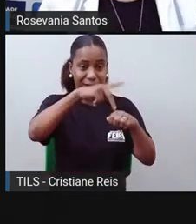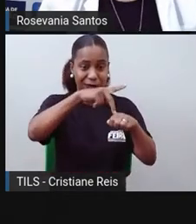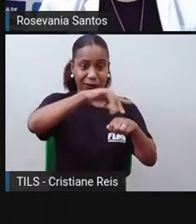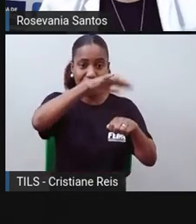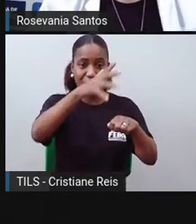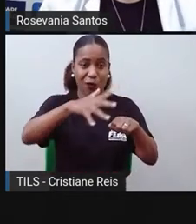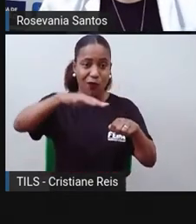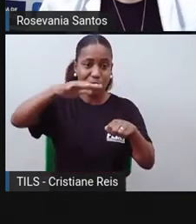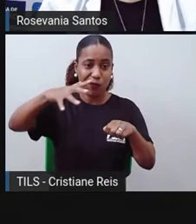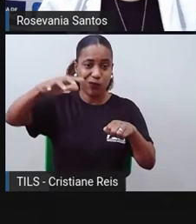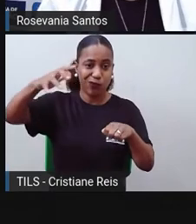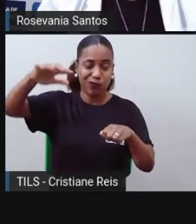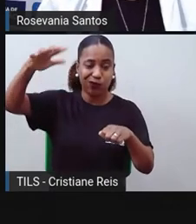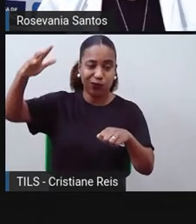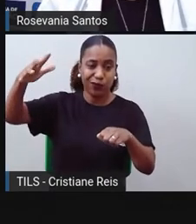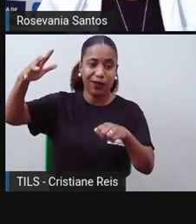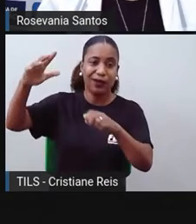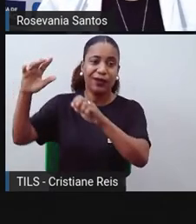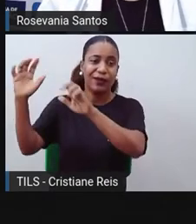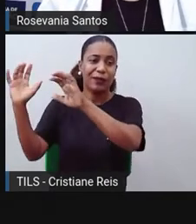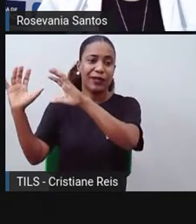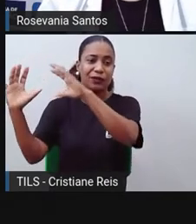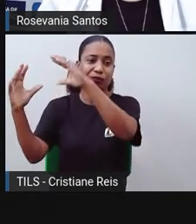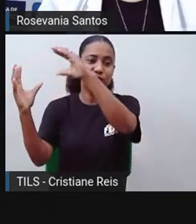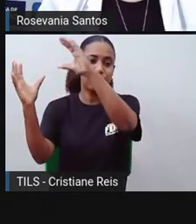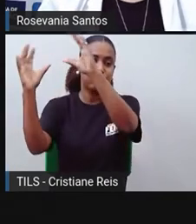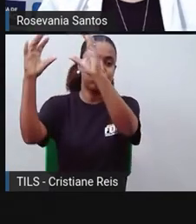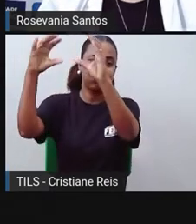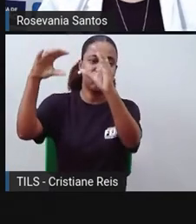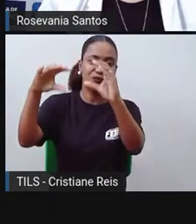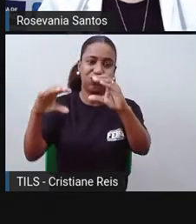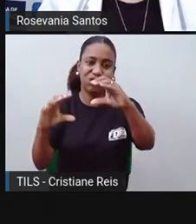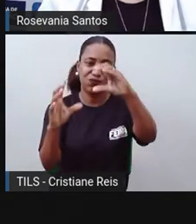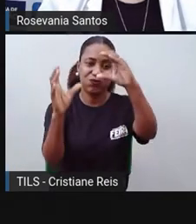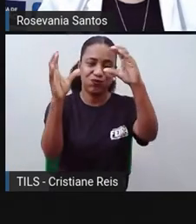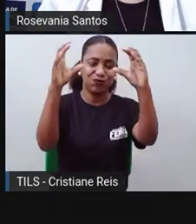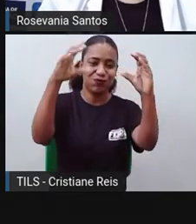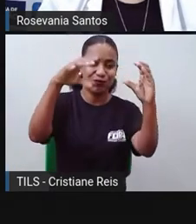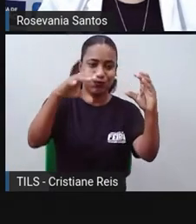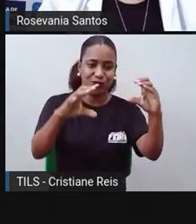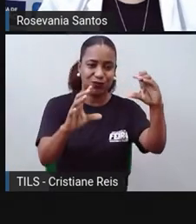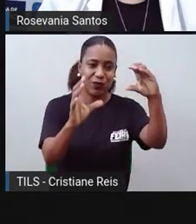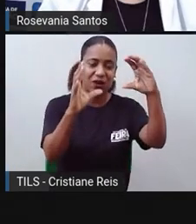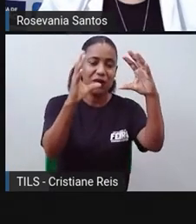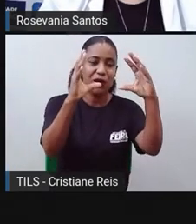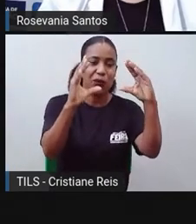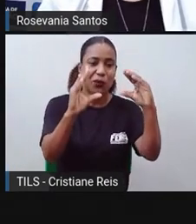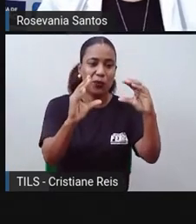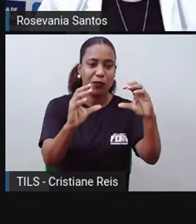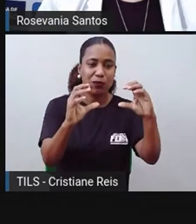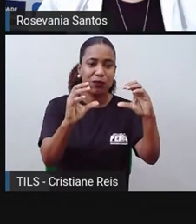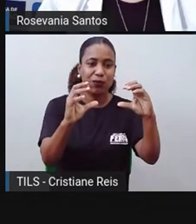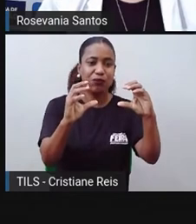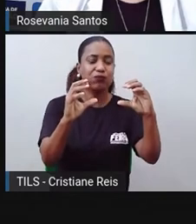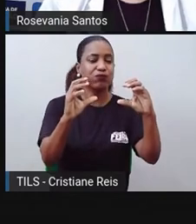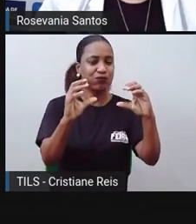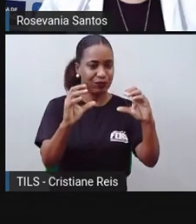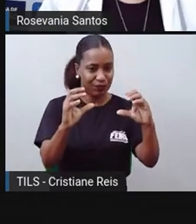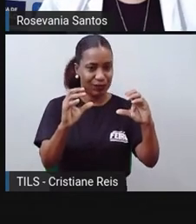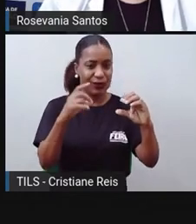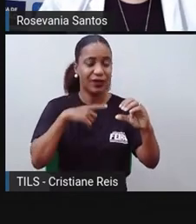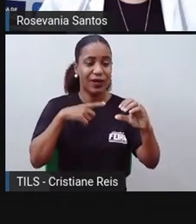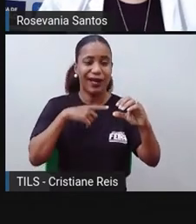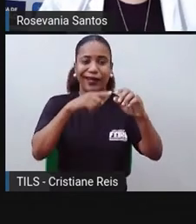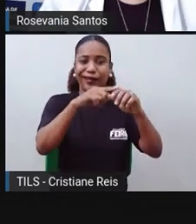úmida nesse espaço, e quando elas conseguem ultrapassar essa cordilheira, elas já estão secas. então eu vou ter aqui diversos